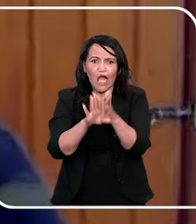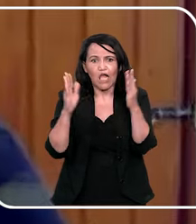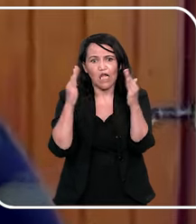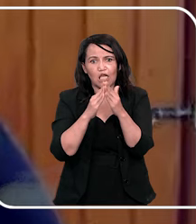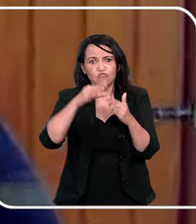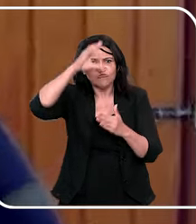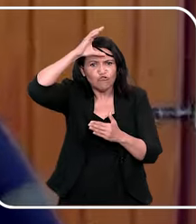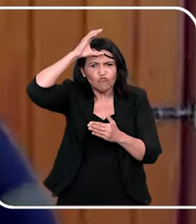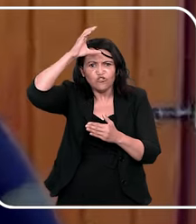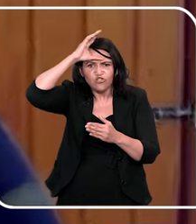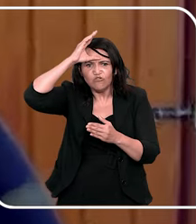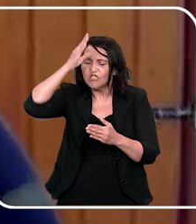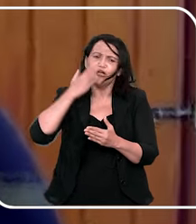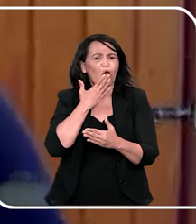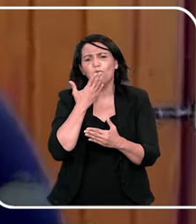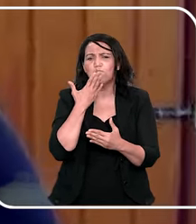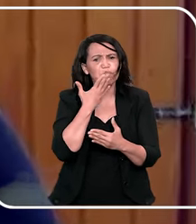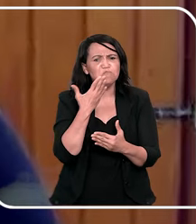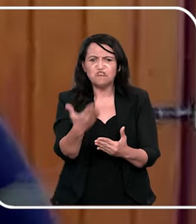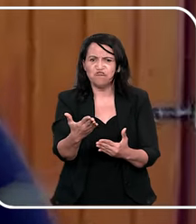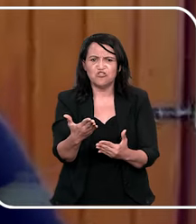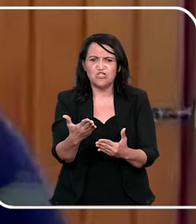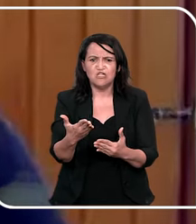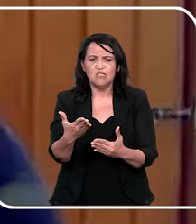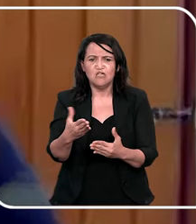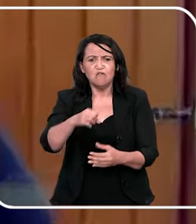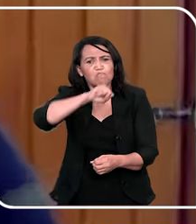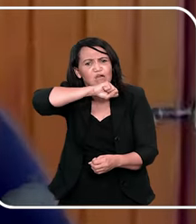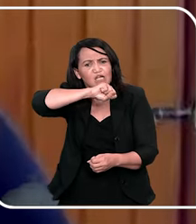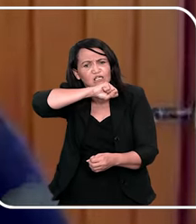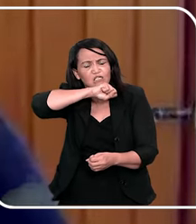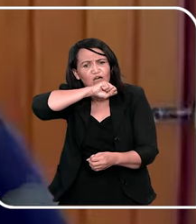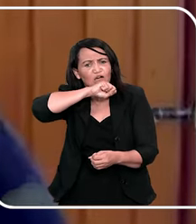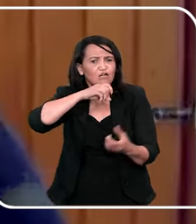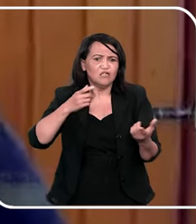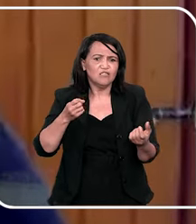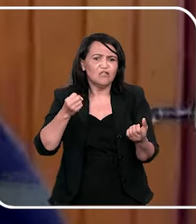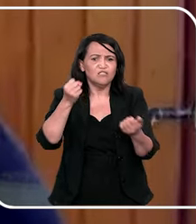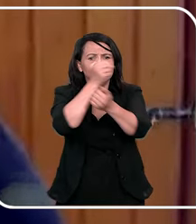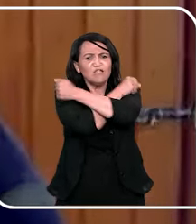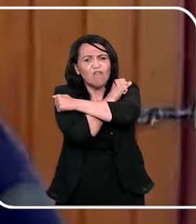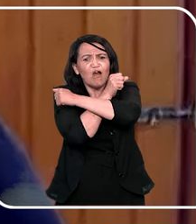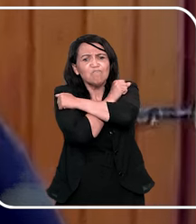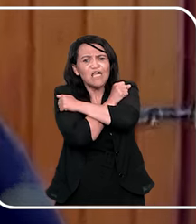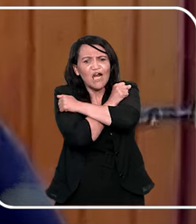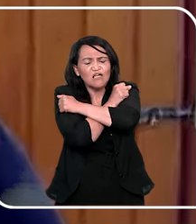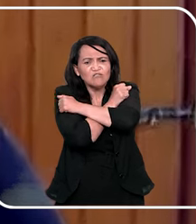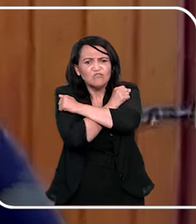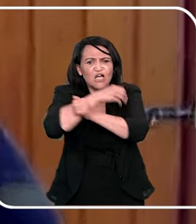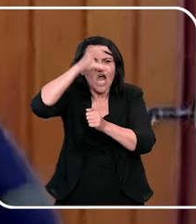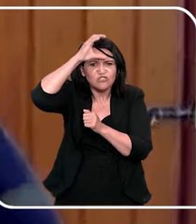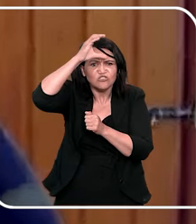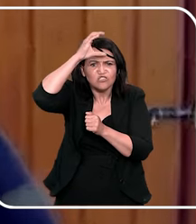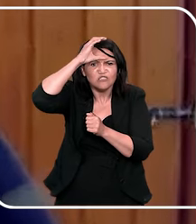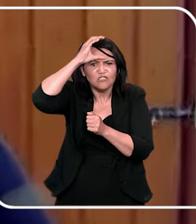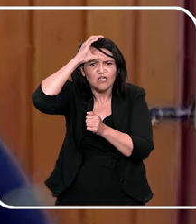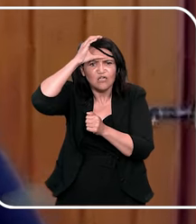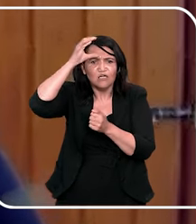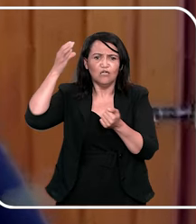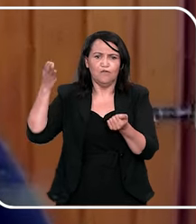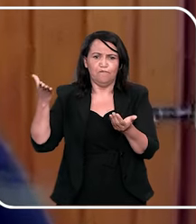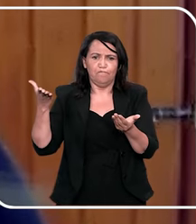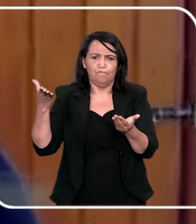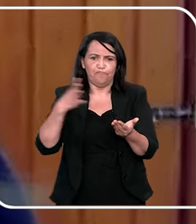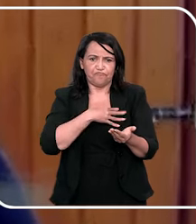a benção, e está tudo bem, falar a benção, Tá? Mas e aí? Dá um abraço na sua, vem cá dar um abraço na sua